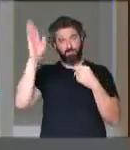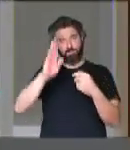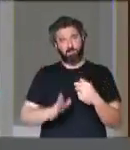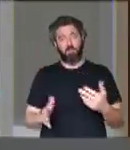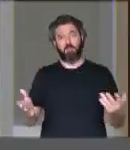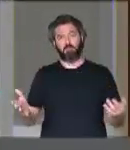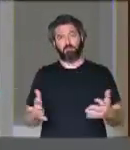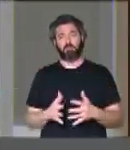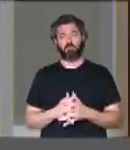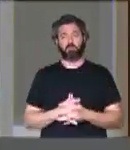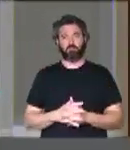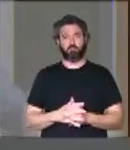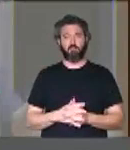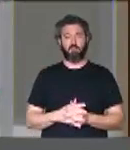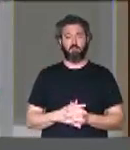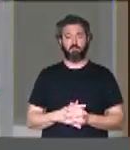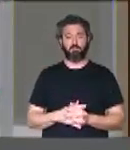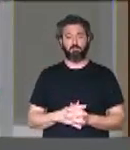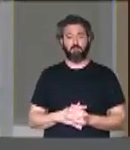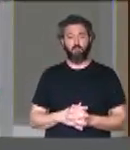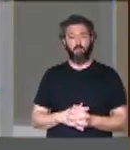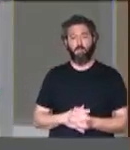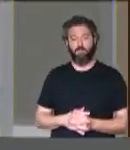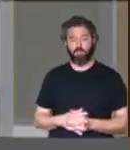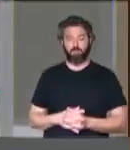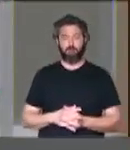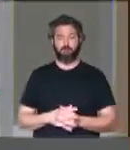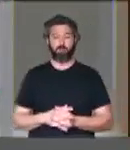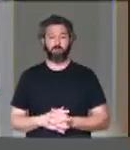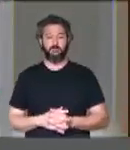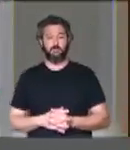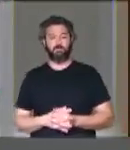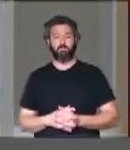nesse tempo curto, espaço de gestão,